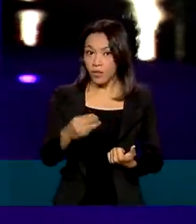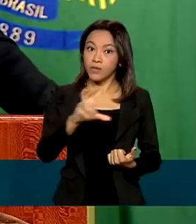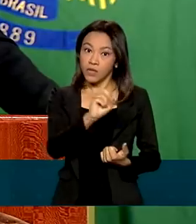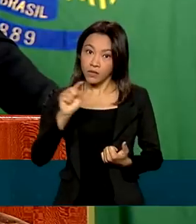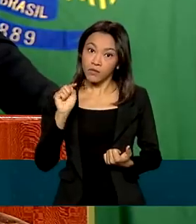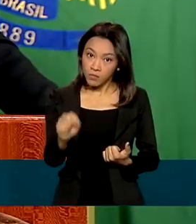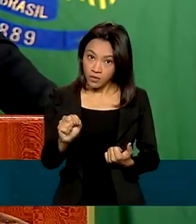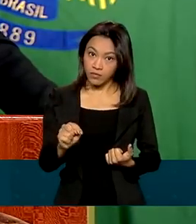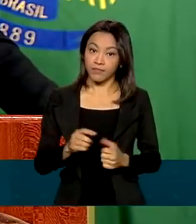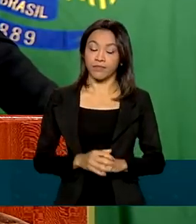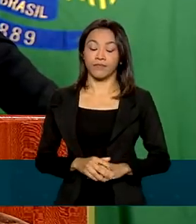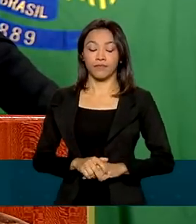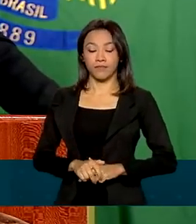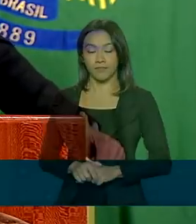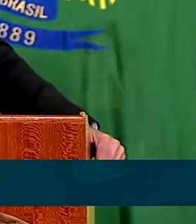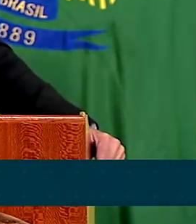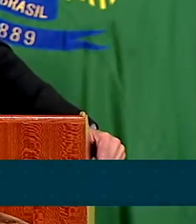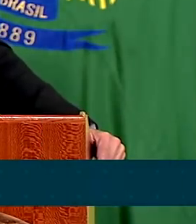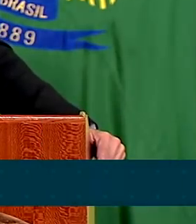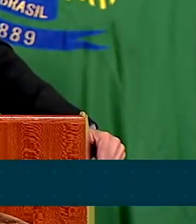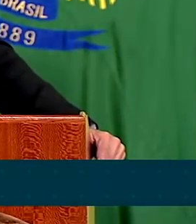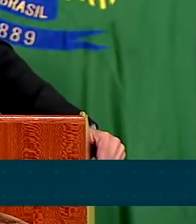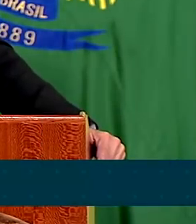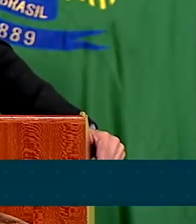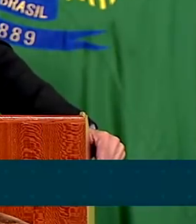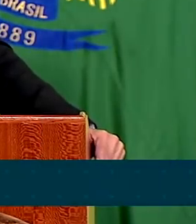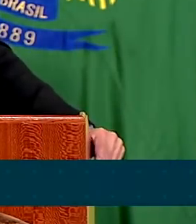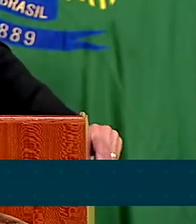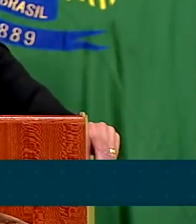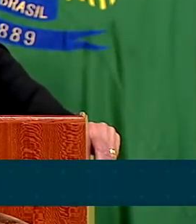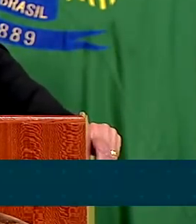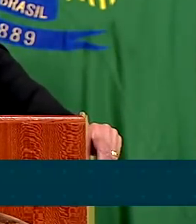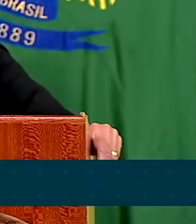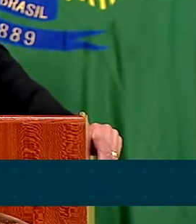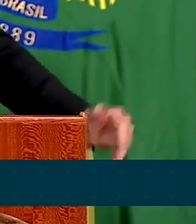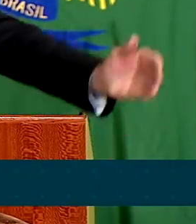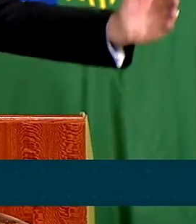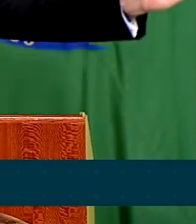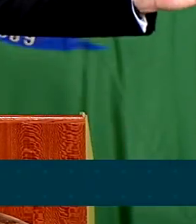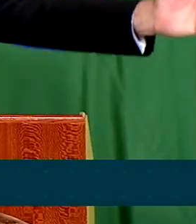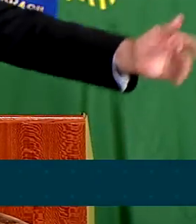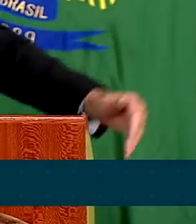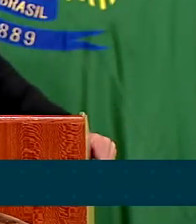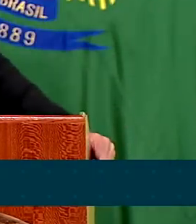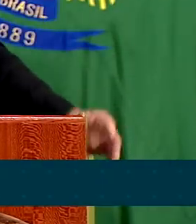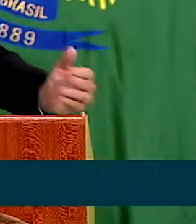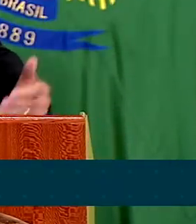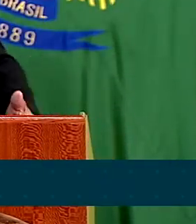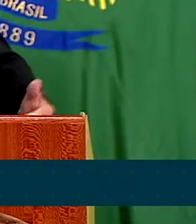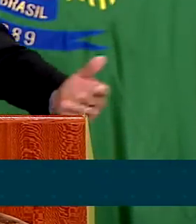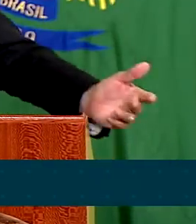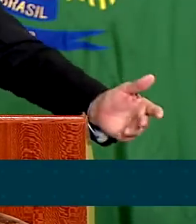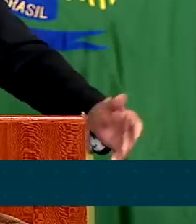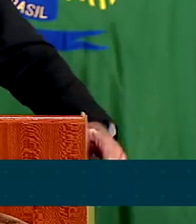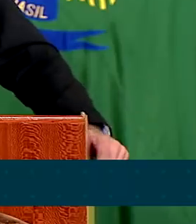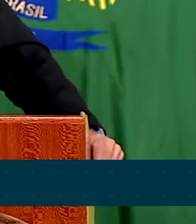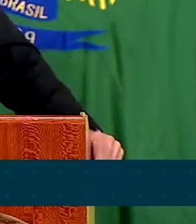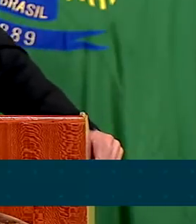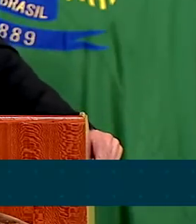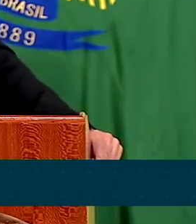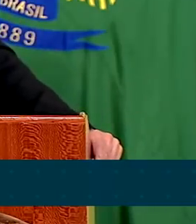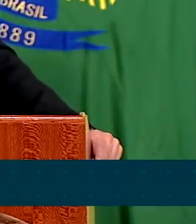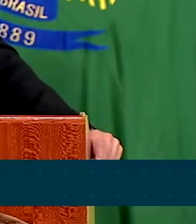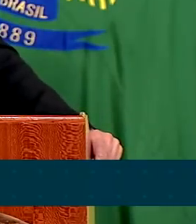meses. Muito obrigado pelo apoio, pela consideração, pela participação em projetos, em